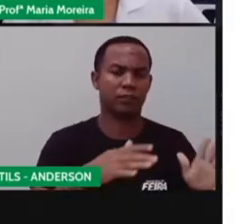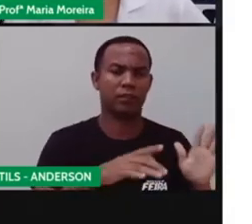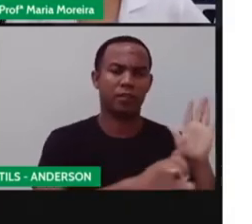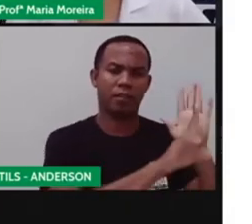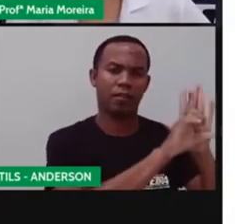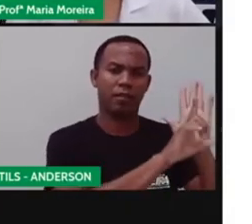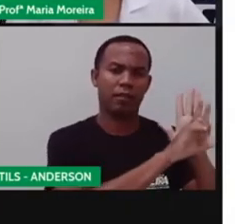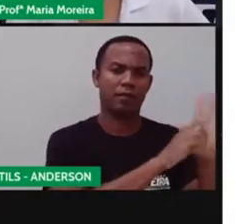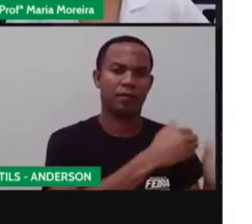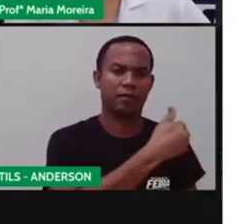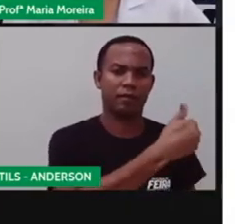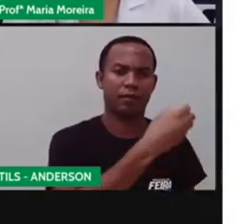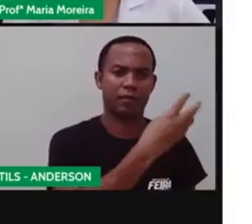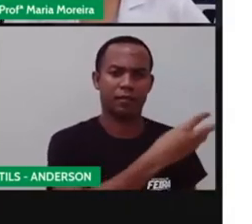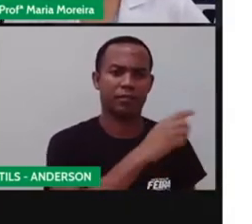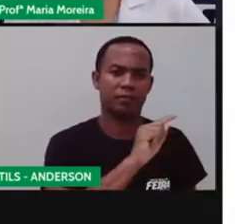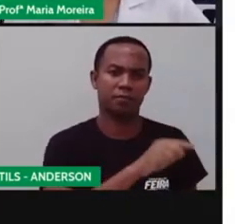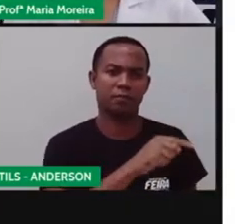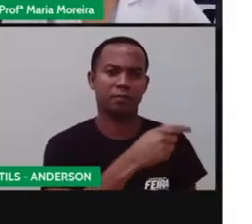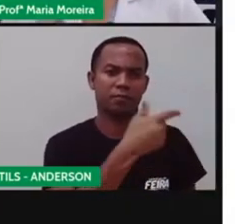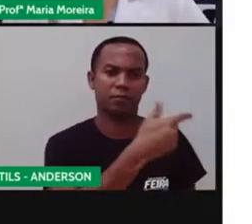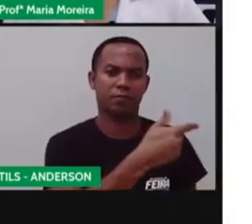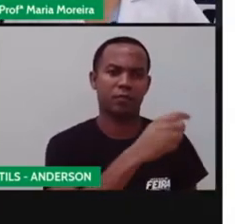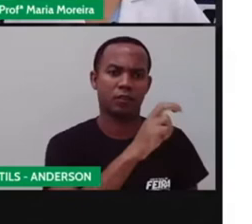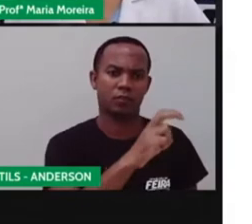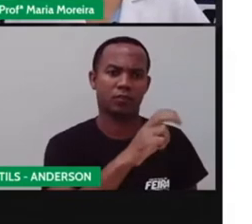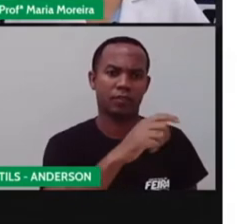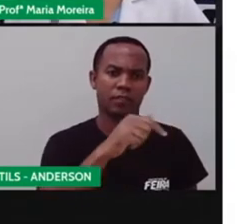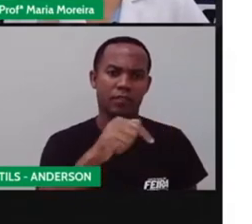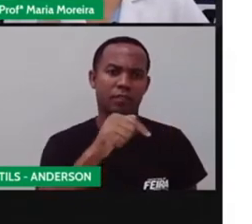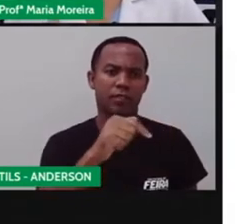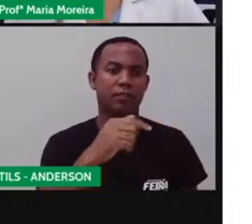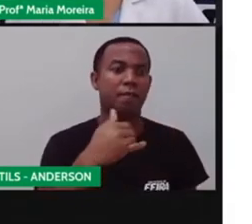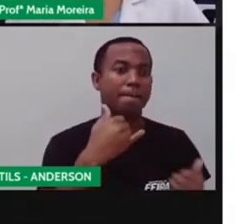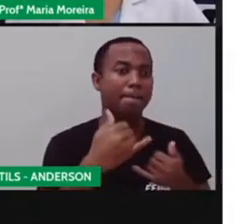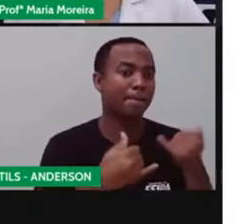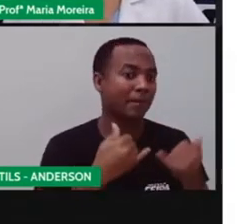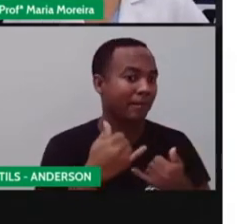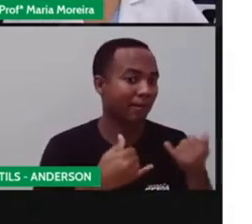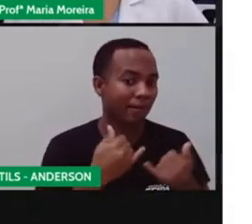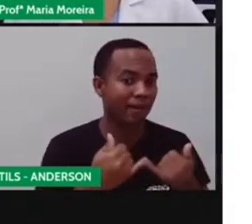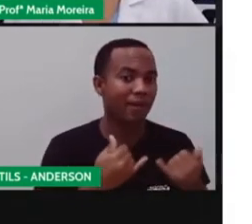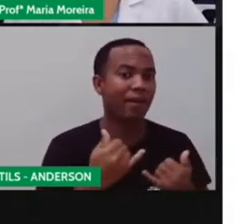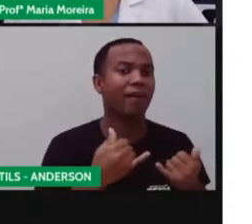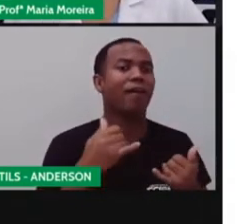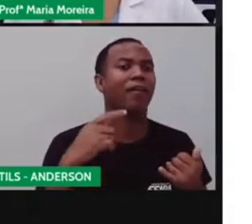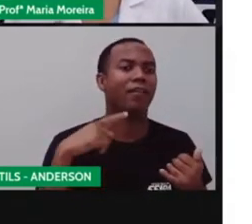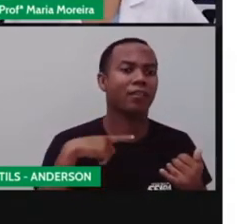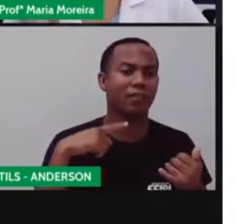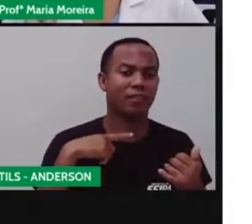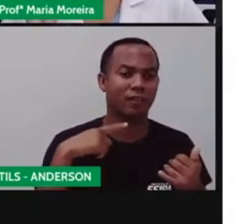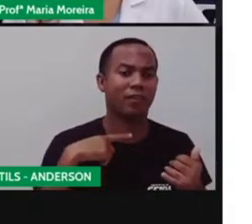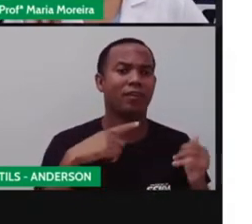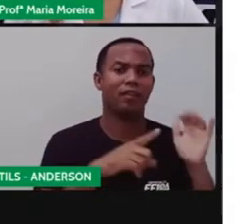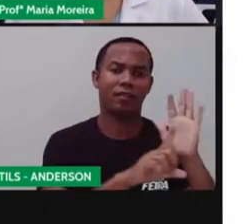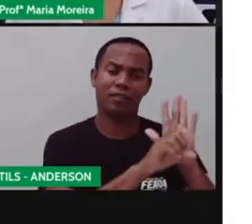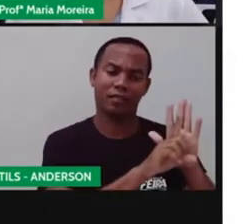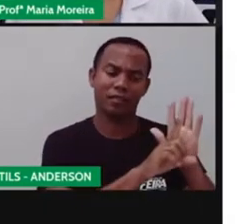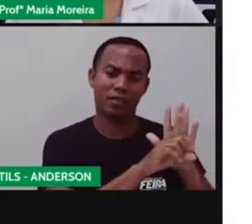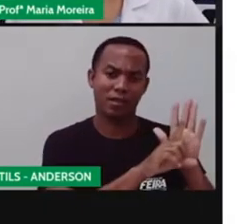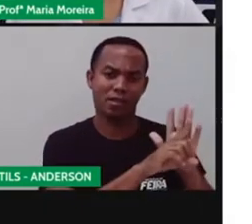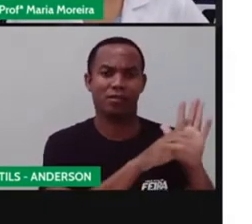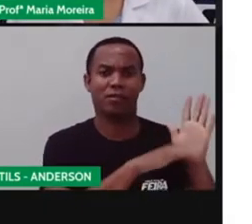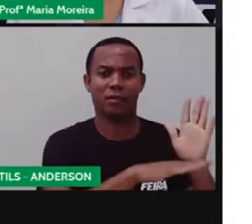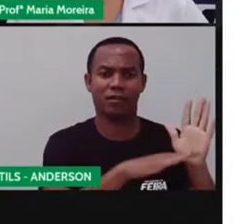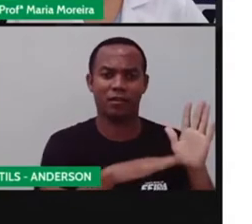.257. Ou seja, brincar é um direito e está assegurado por lei.